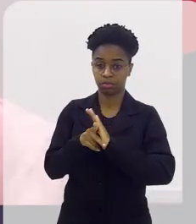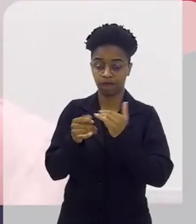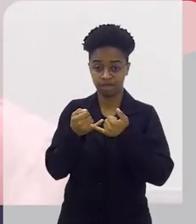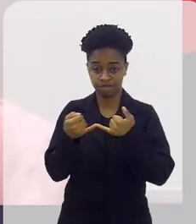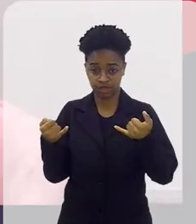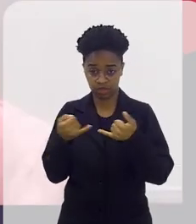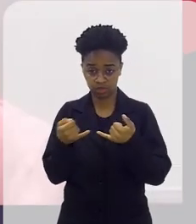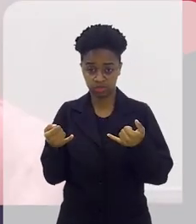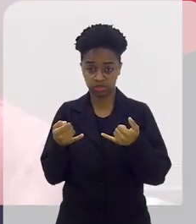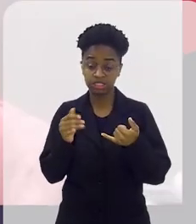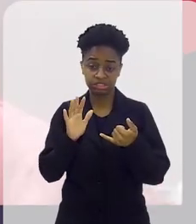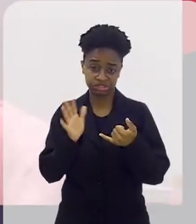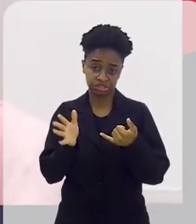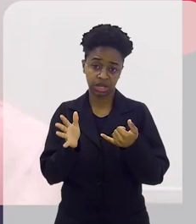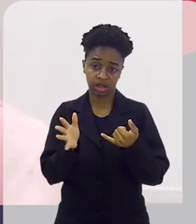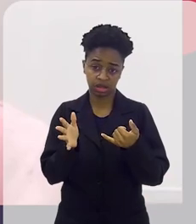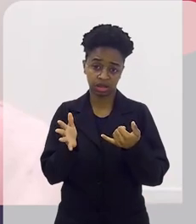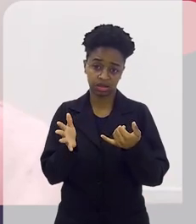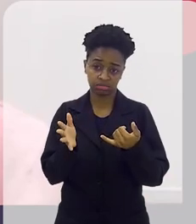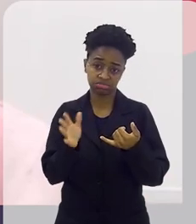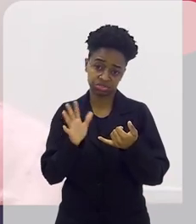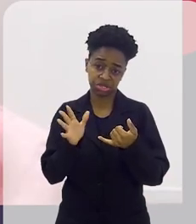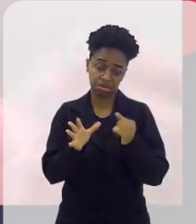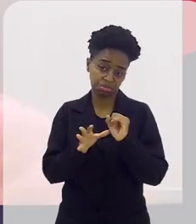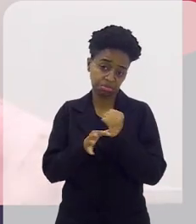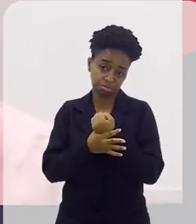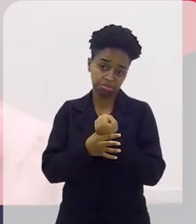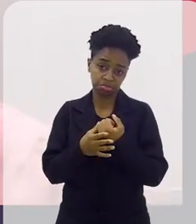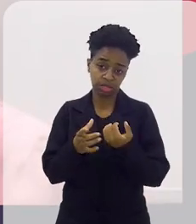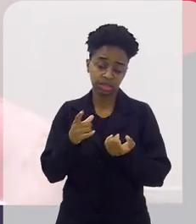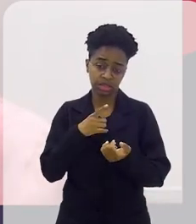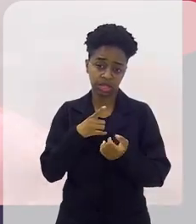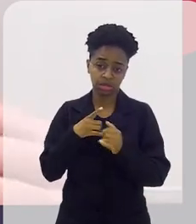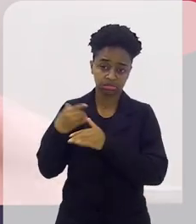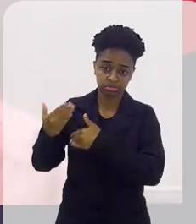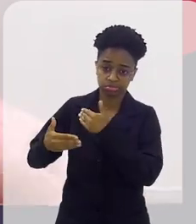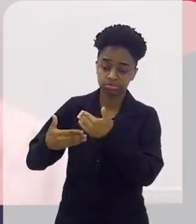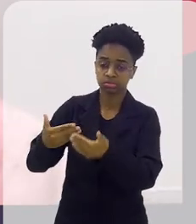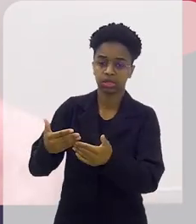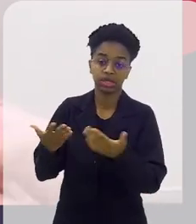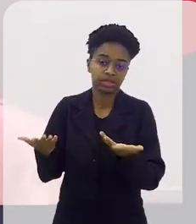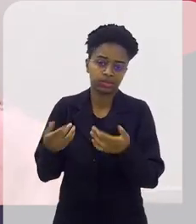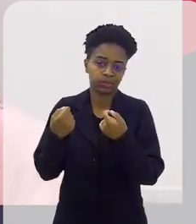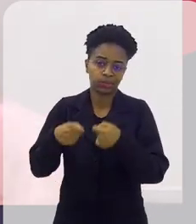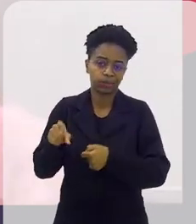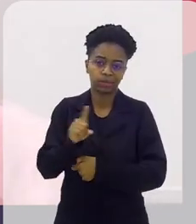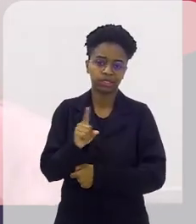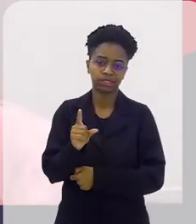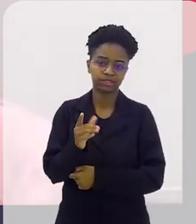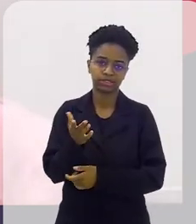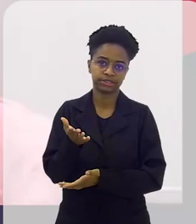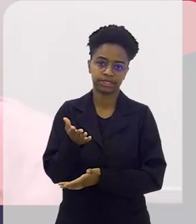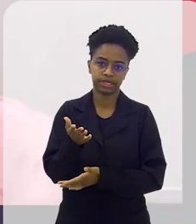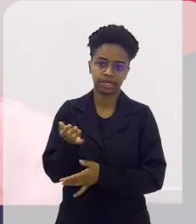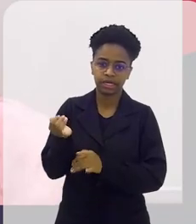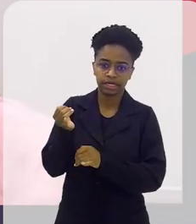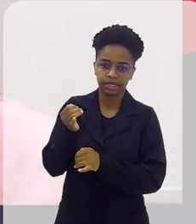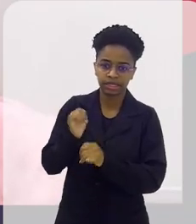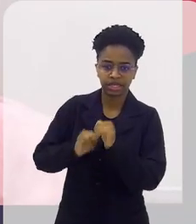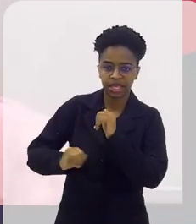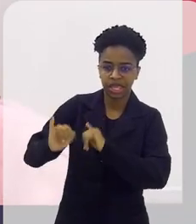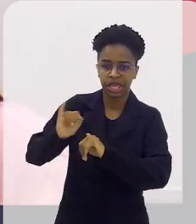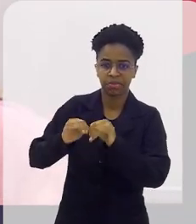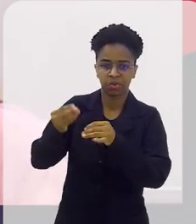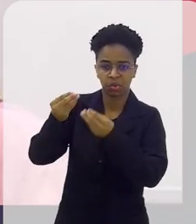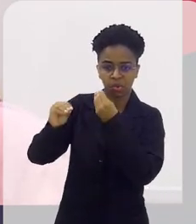fio, ela já é garantida durante esse tratamento. Então, não tem necessidade de nenhum